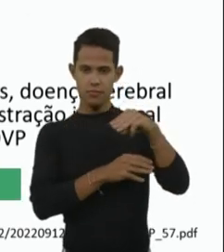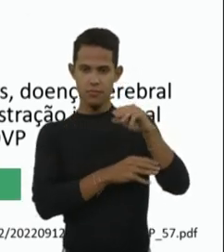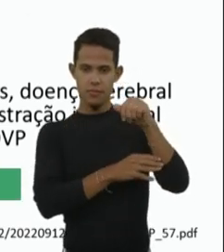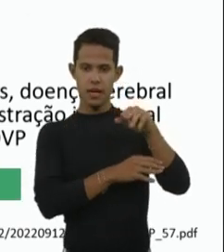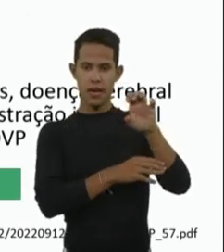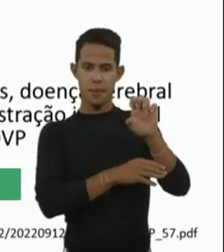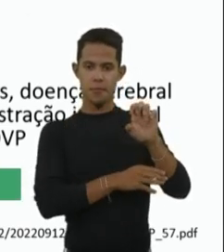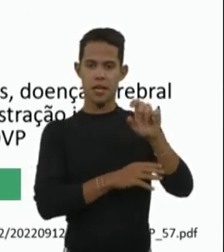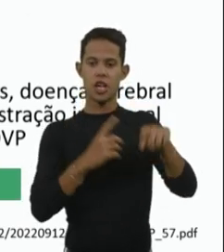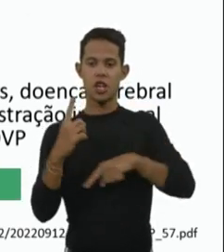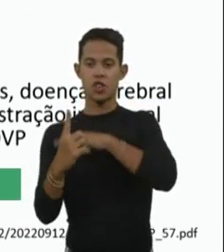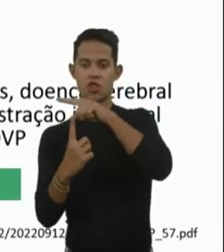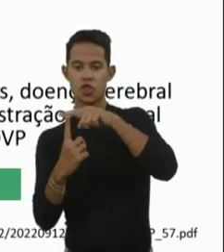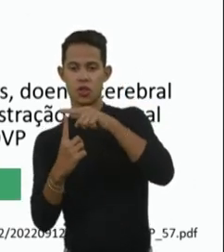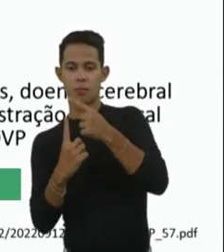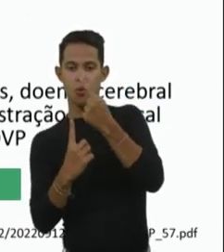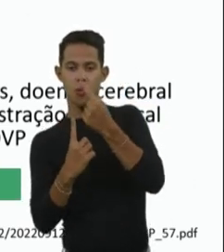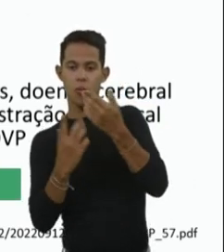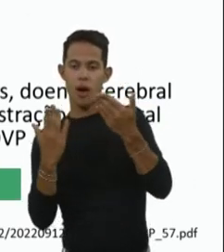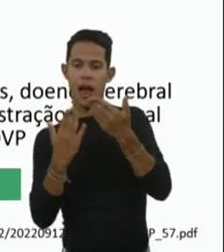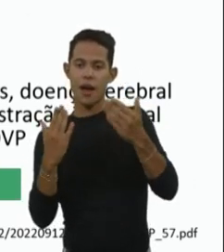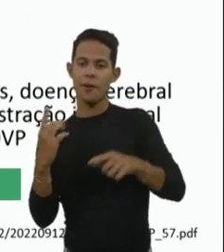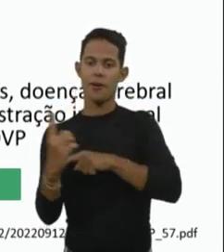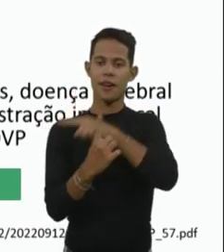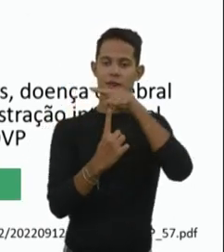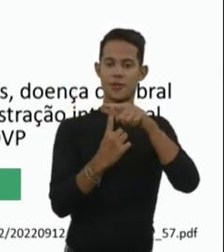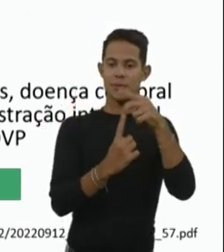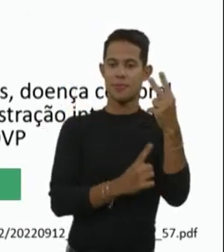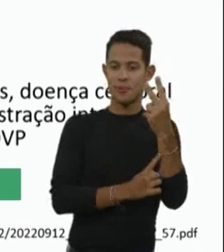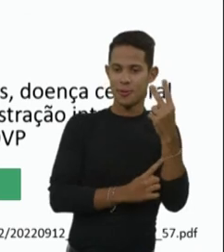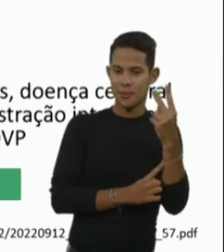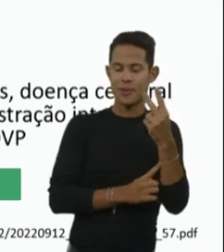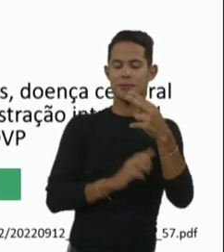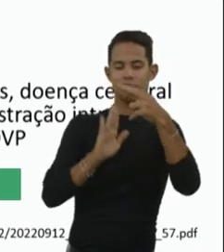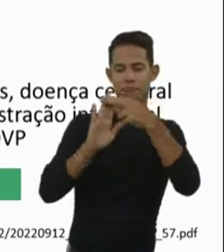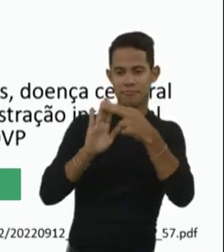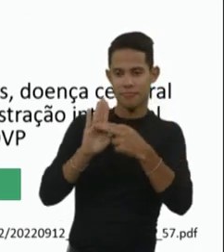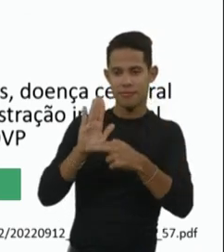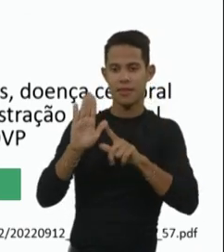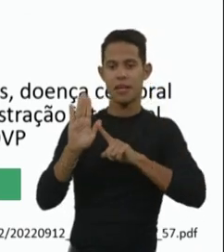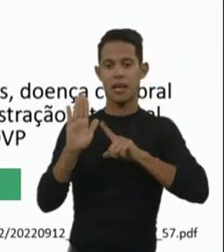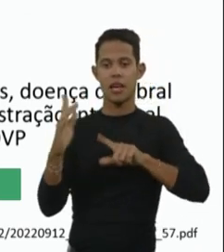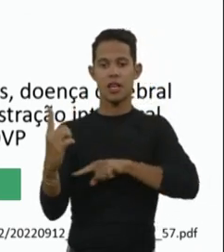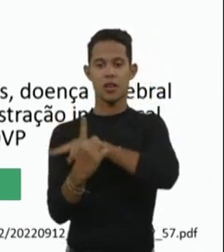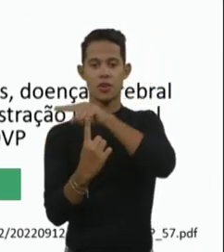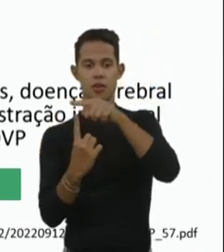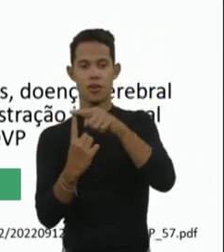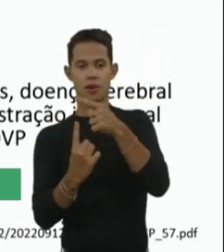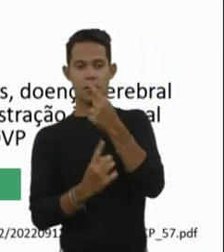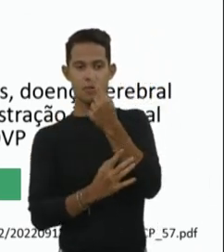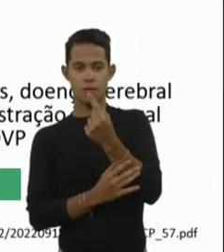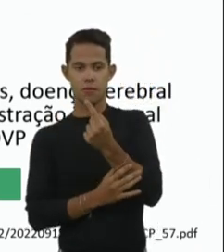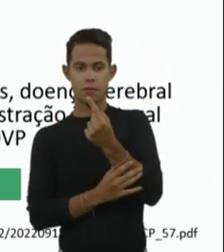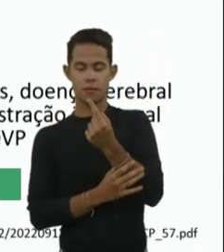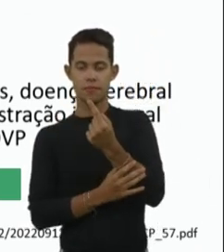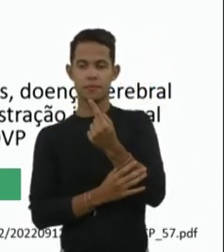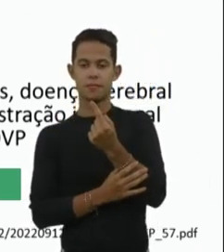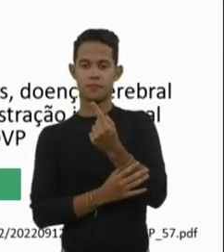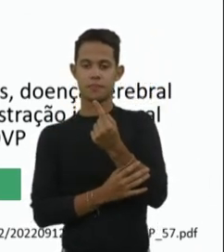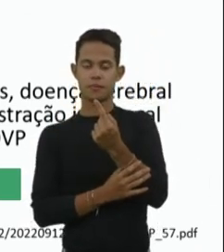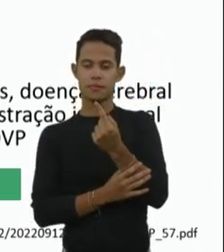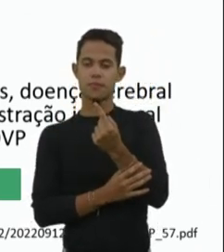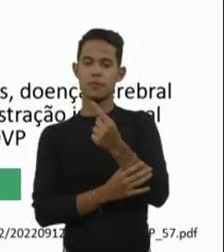2 com restrições, então, a gente sabe que para a AME tipo 1 não pode estar em ventilação permanente 24 horas contínua,